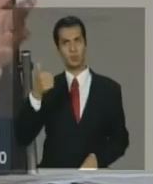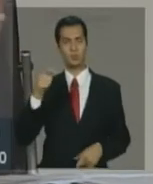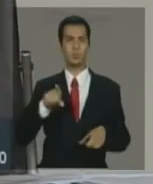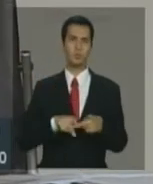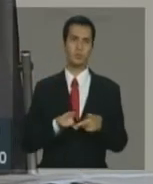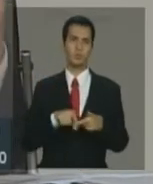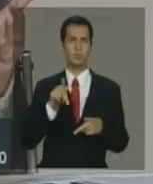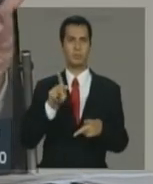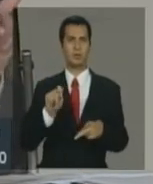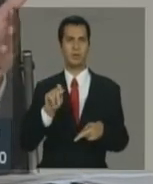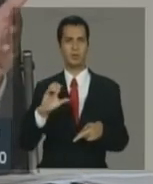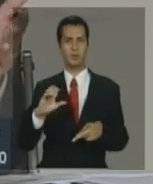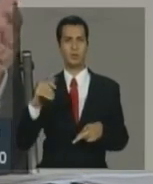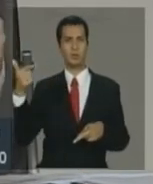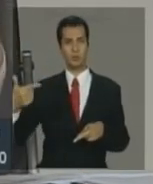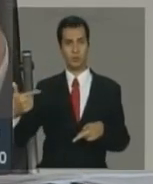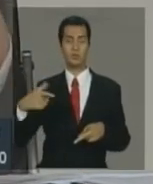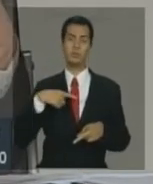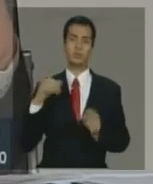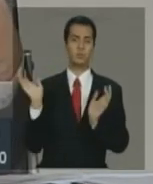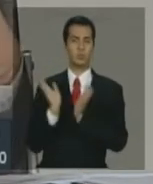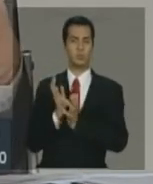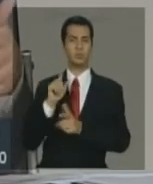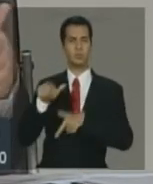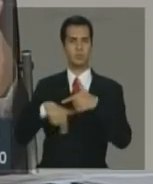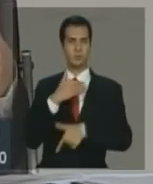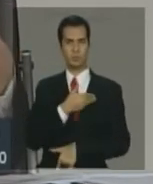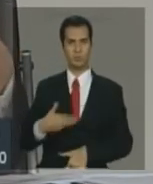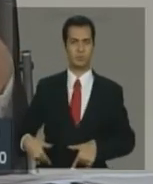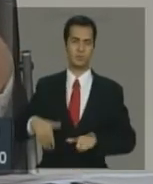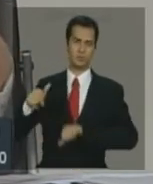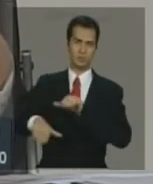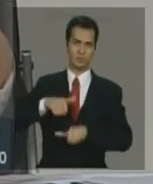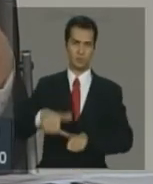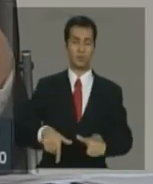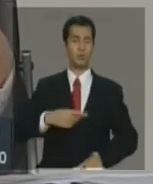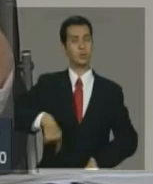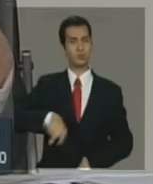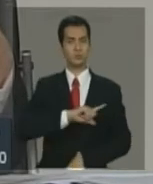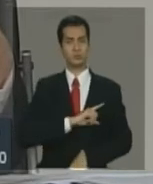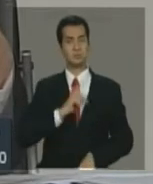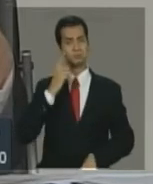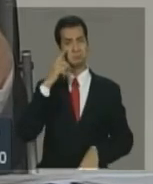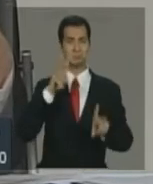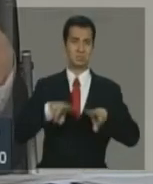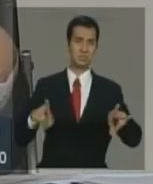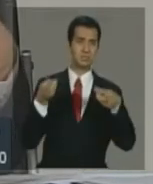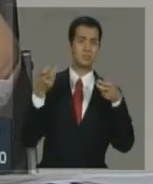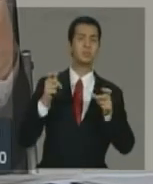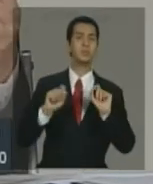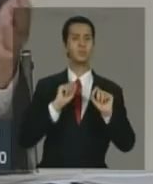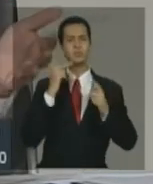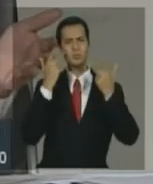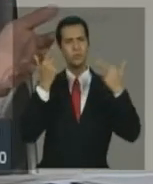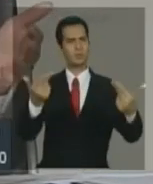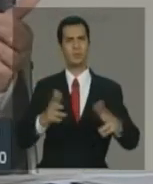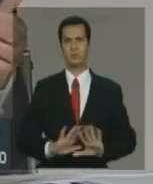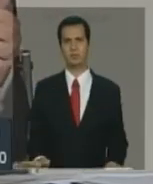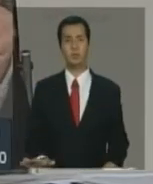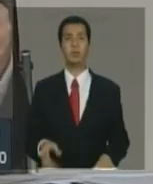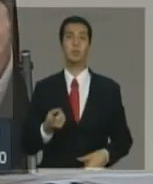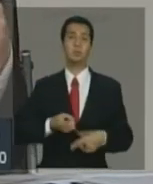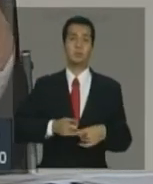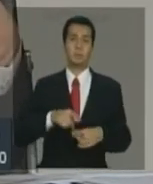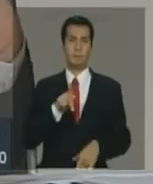equipe, que é, na nossa visão, Ou seja, quando há esses fenômenos e como o PAC